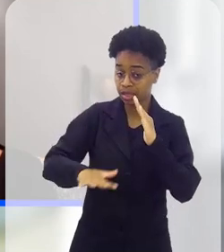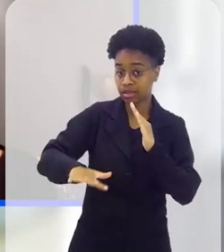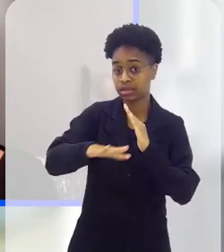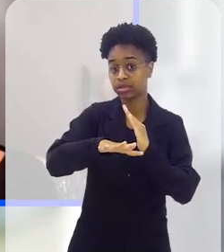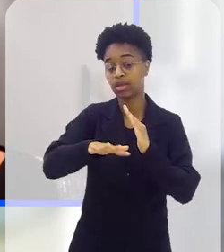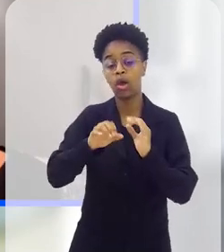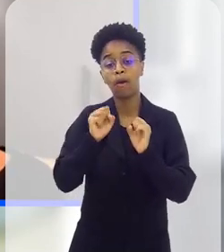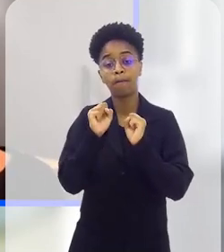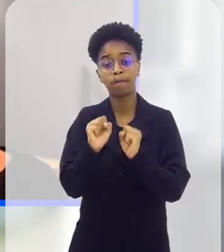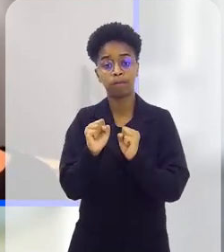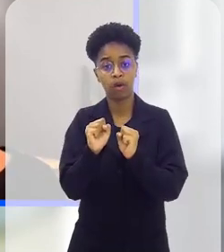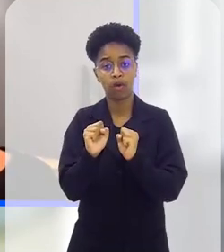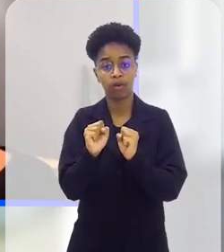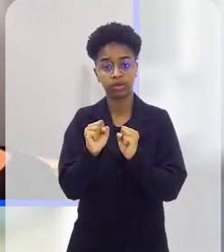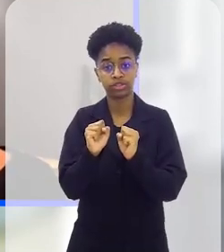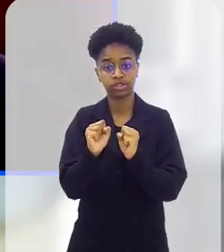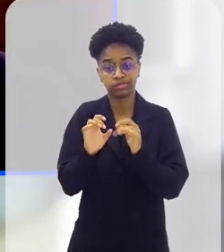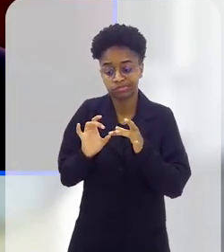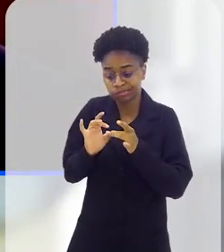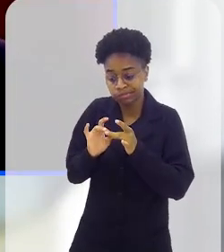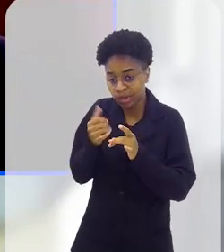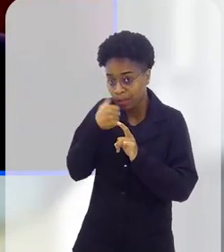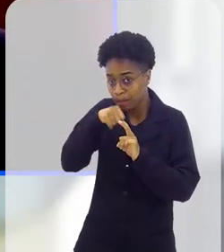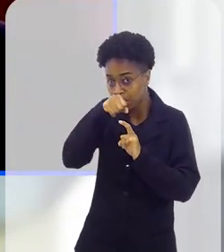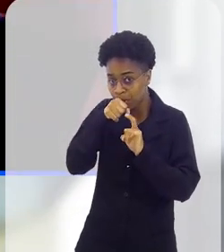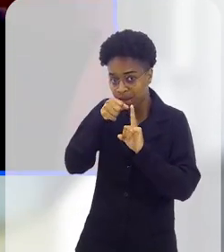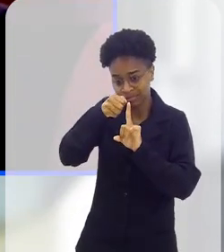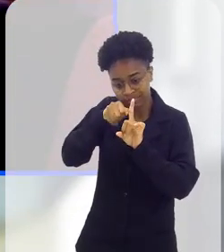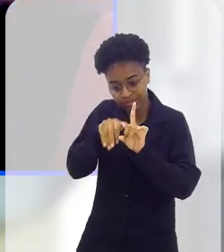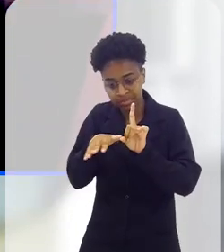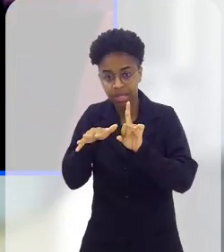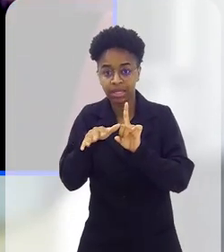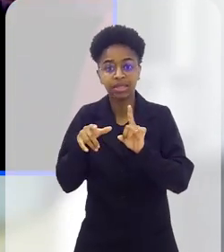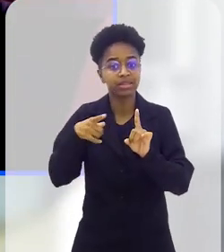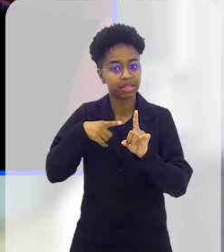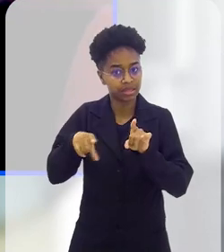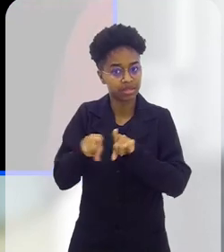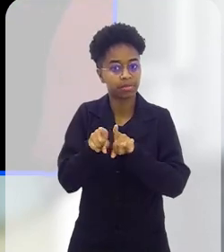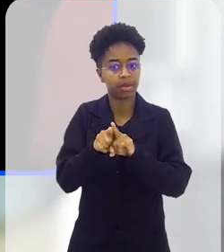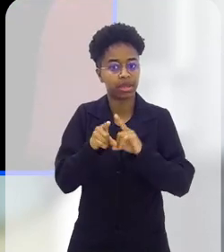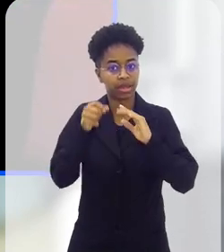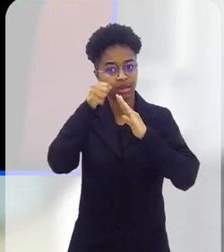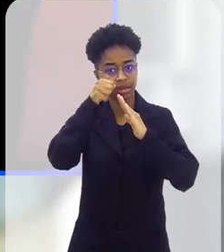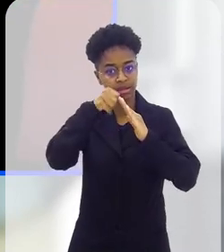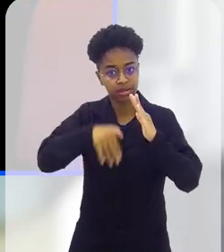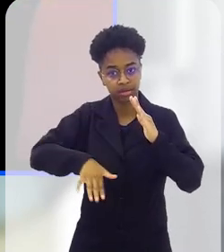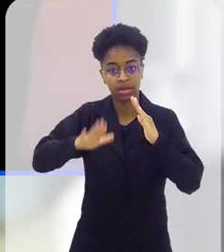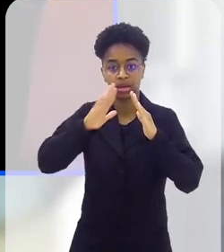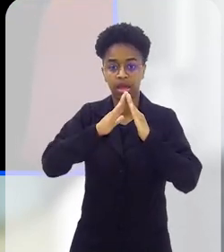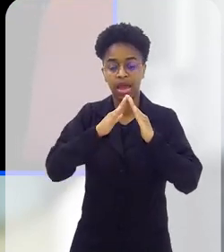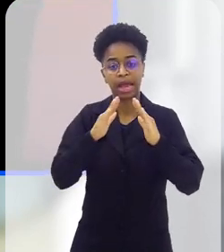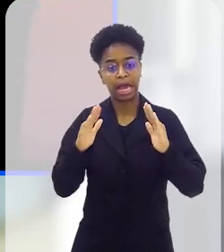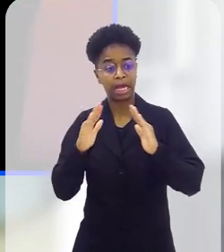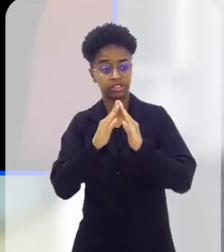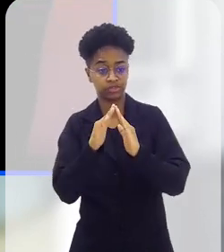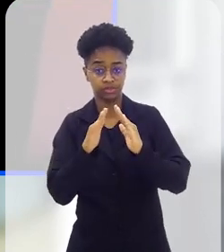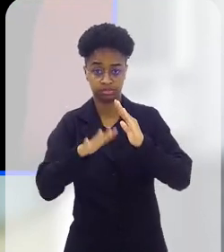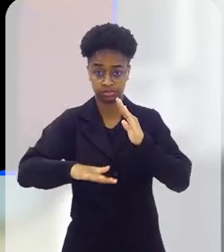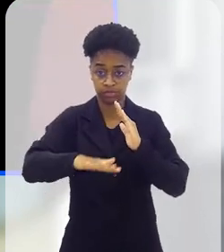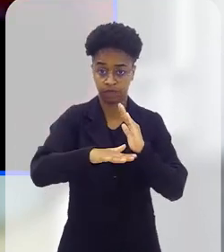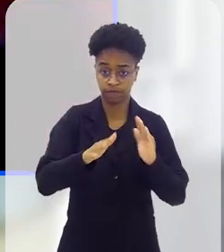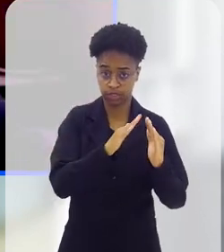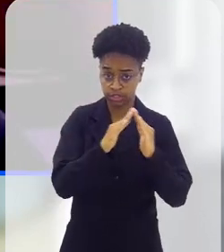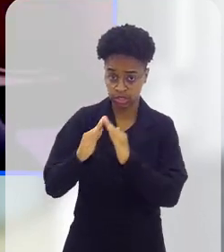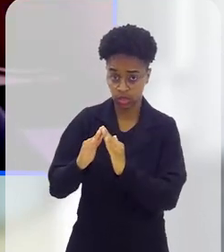um quintal pode sair da saia da mãe, passando pelo terreiro, pelo quintal do vizinho, pela mata, pela